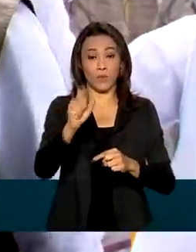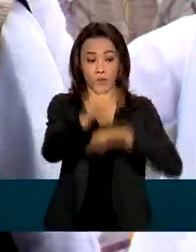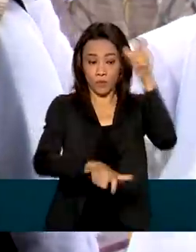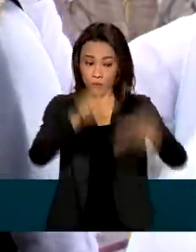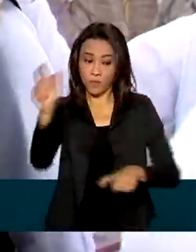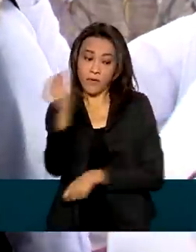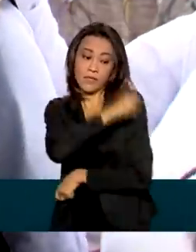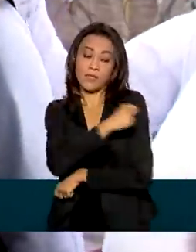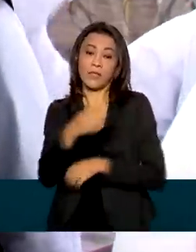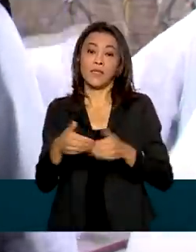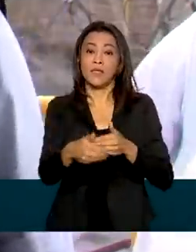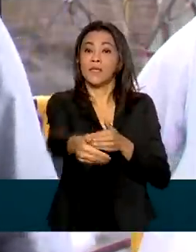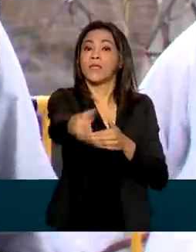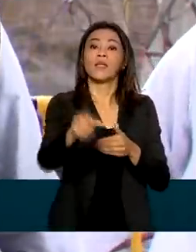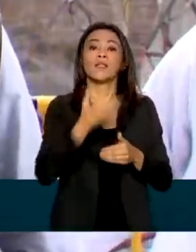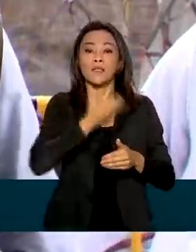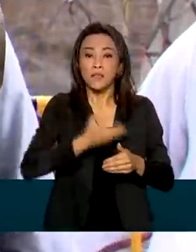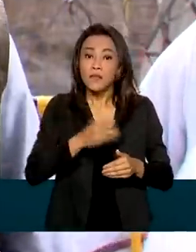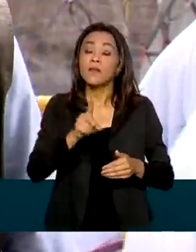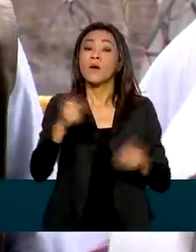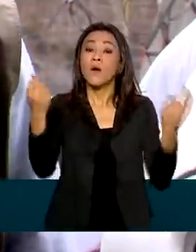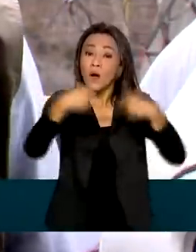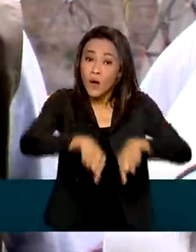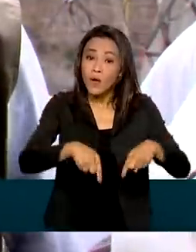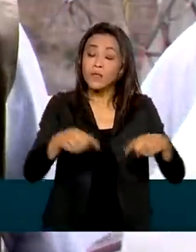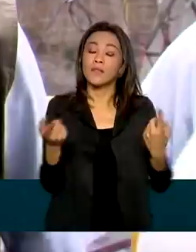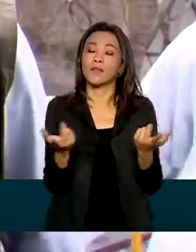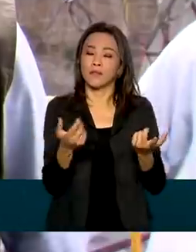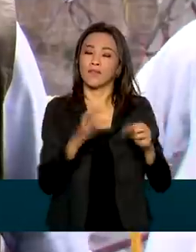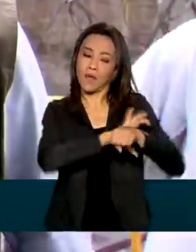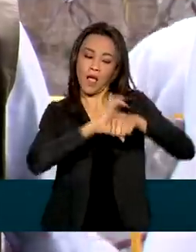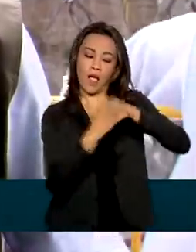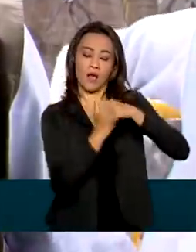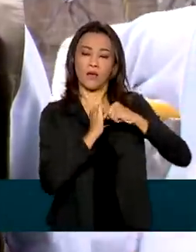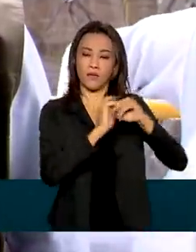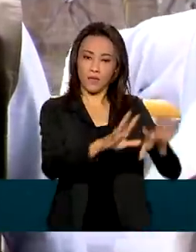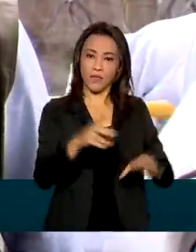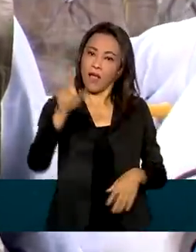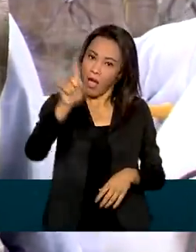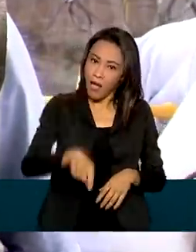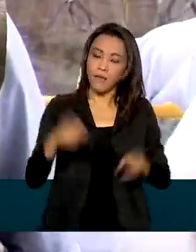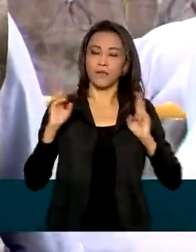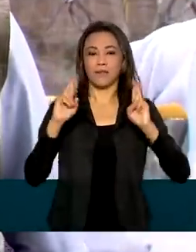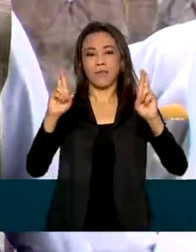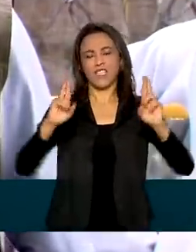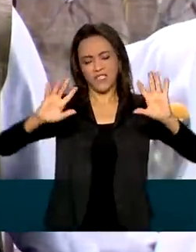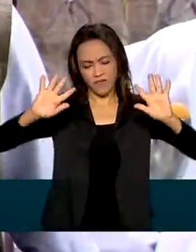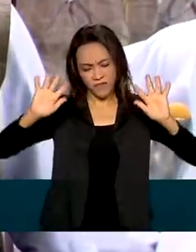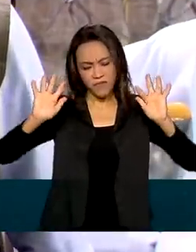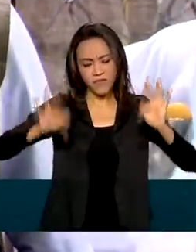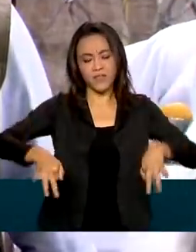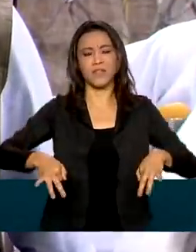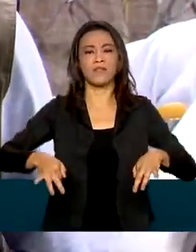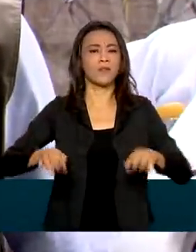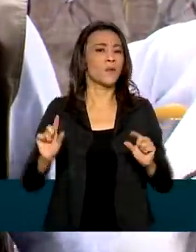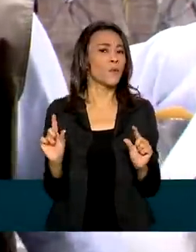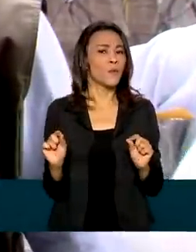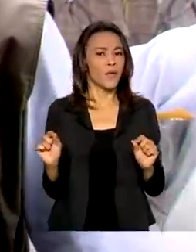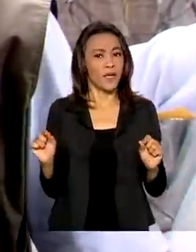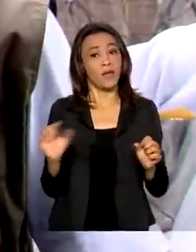a primeira dose da vacina contra a Covid-19. E é a esperança de pôr fim ao caráter